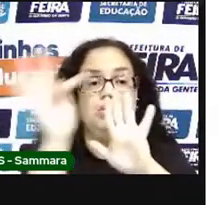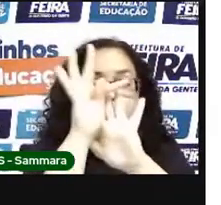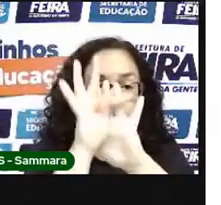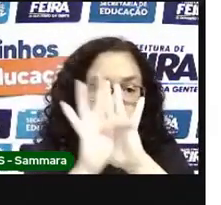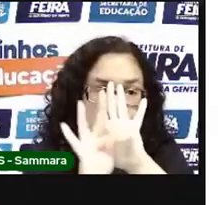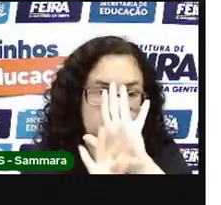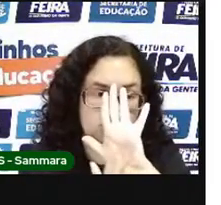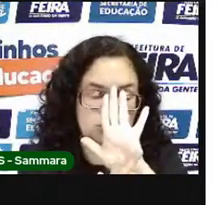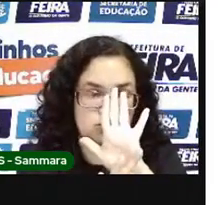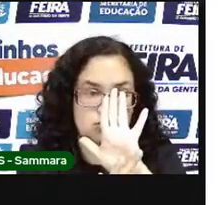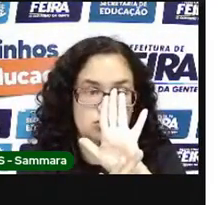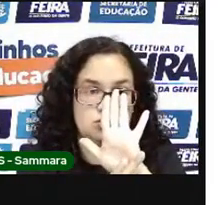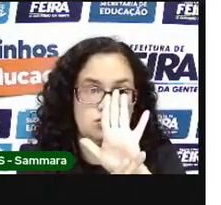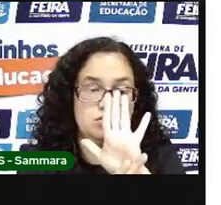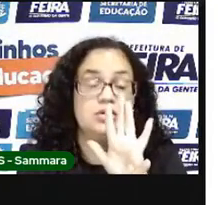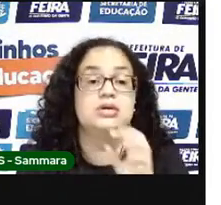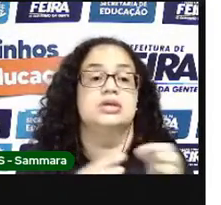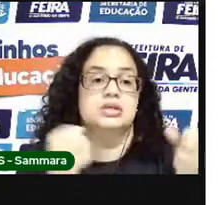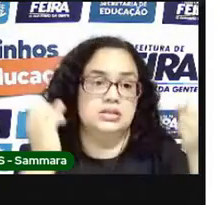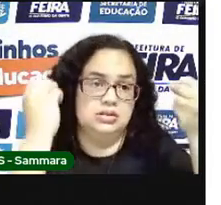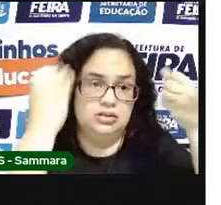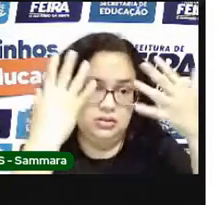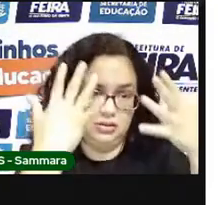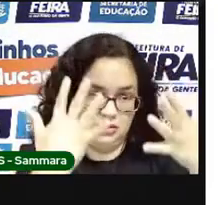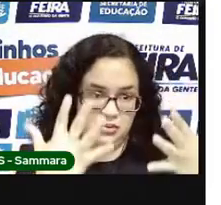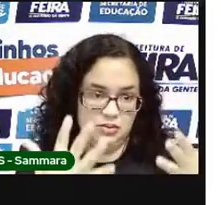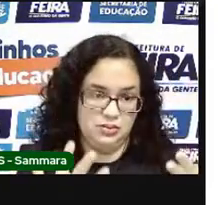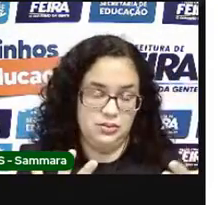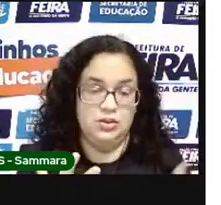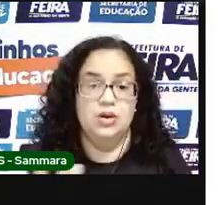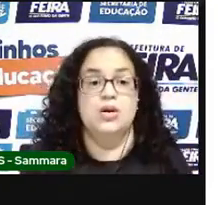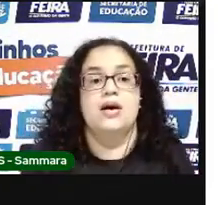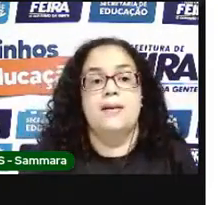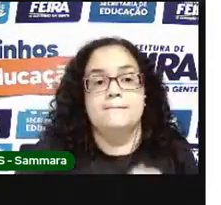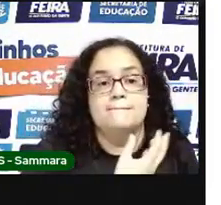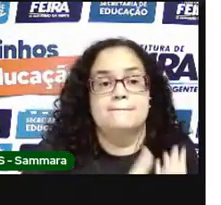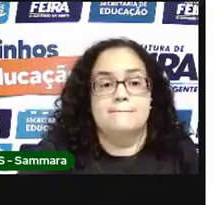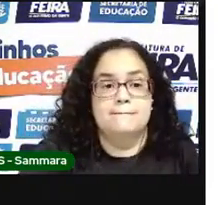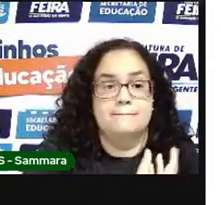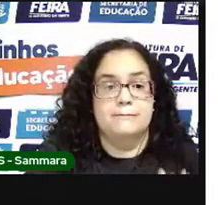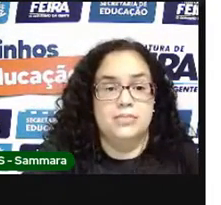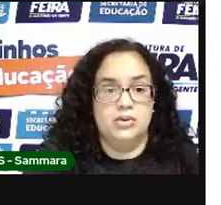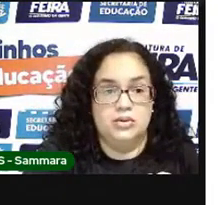onde nós exemplificamos aqui com o poema de Selma Maria.